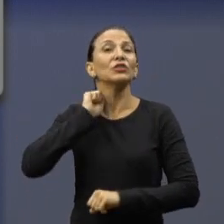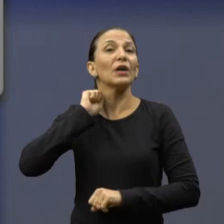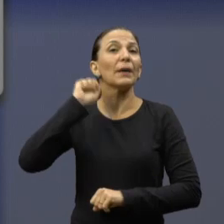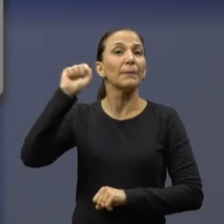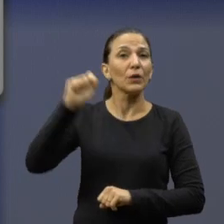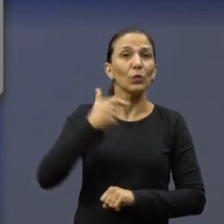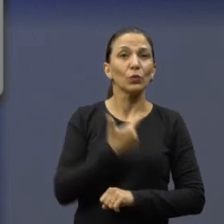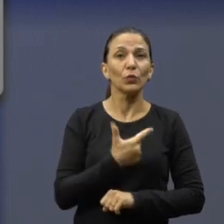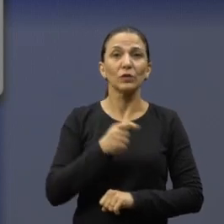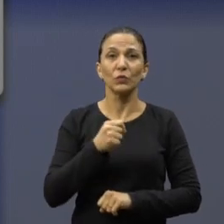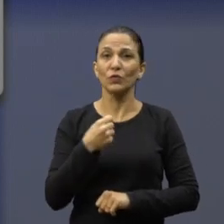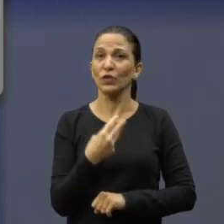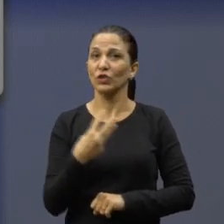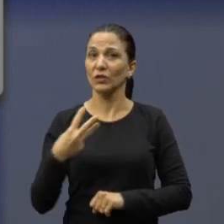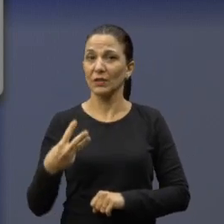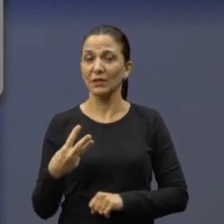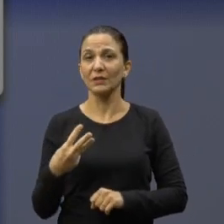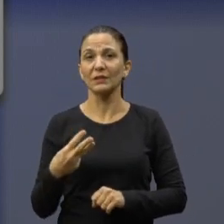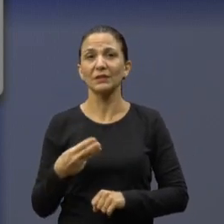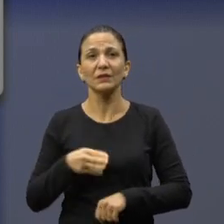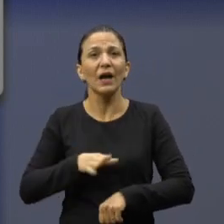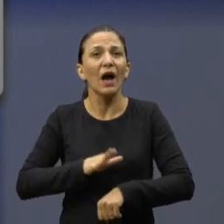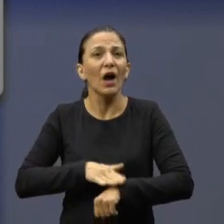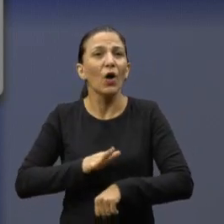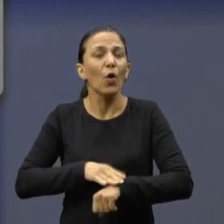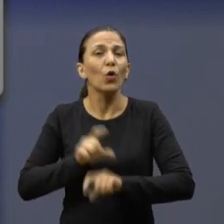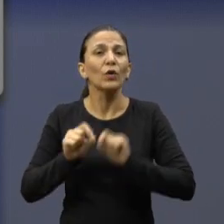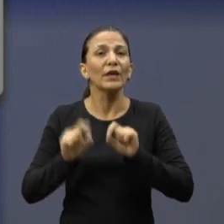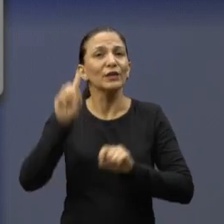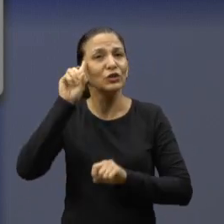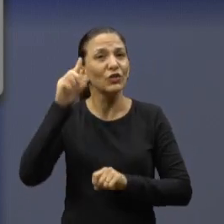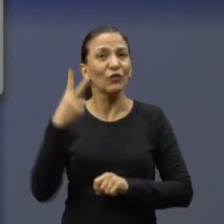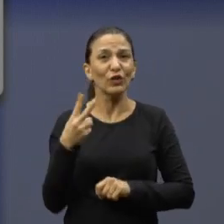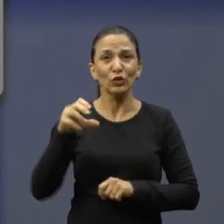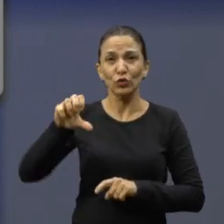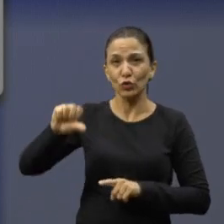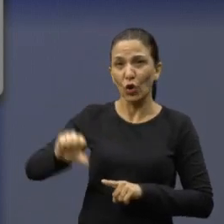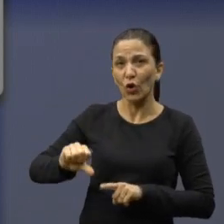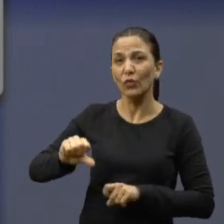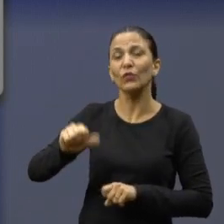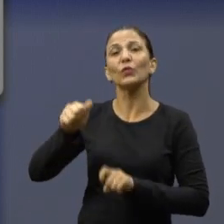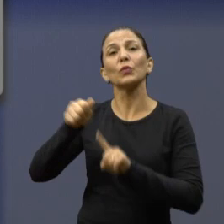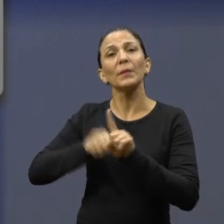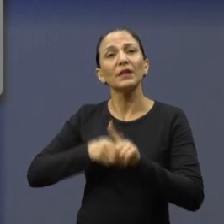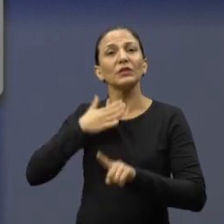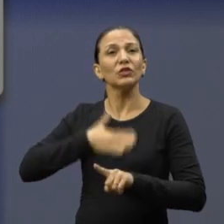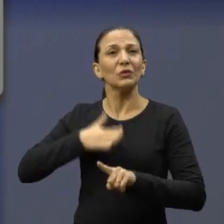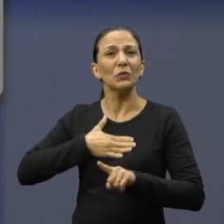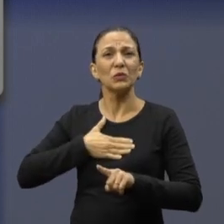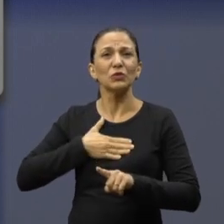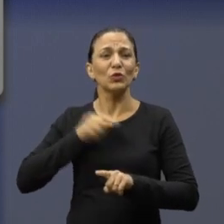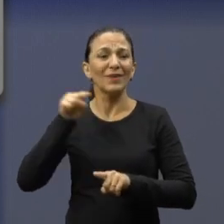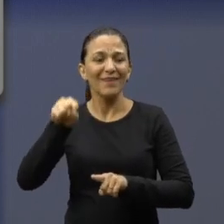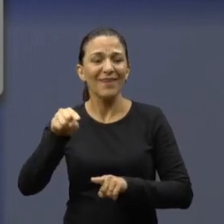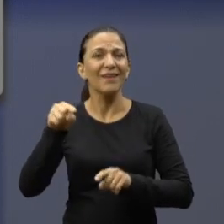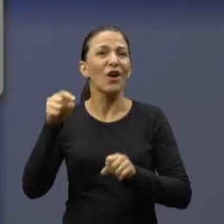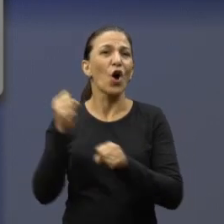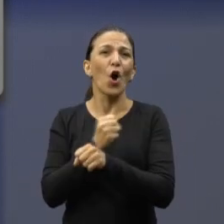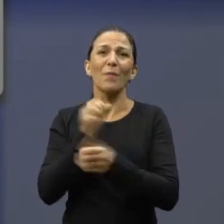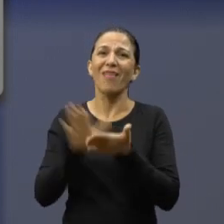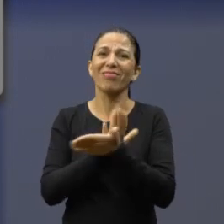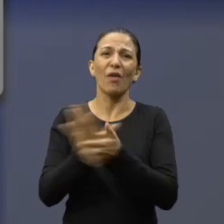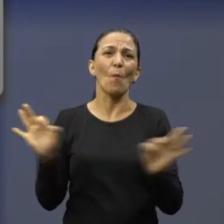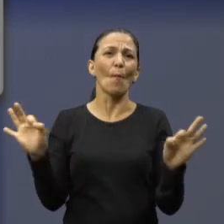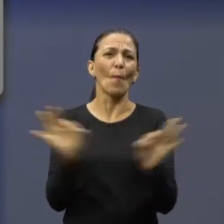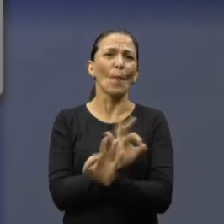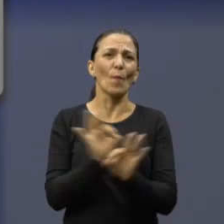ano. Estamos em 29 de agosto e nada, nada de conclusão. Slade quatro, fazendo